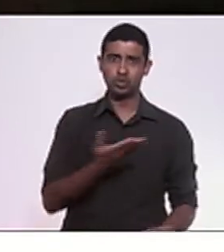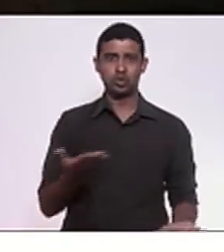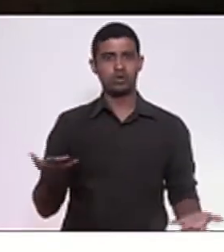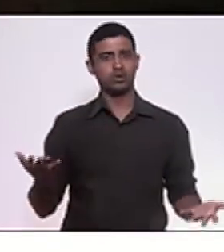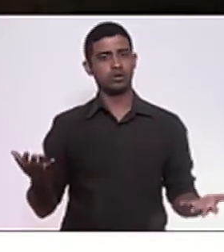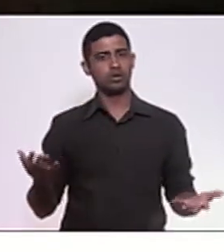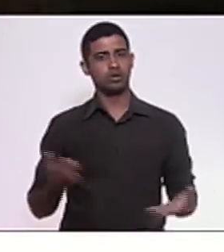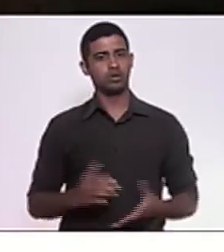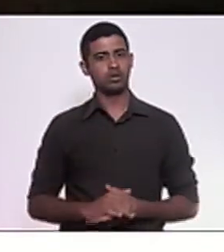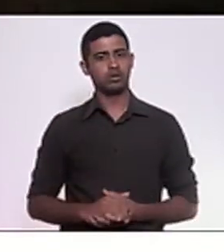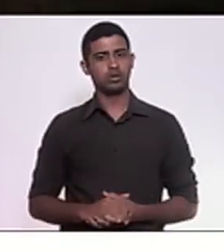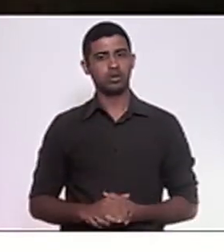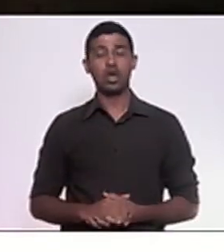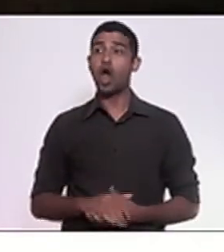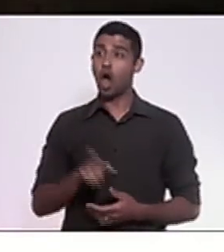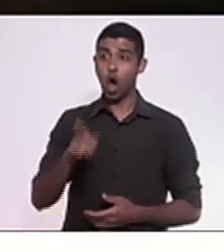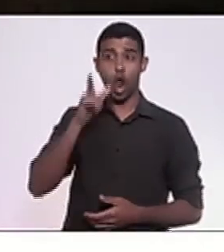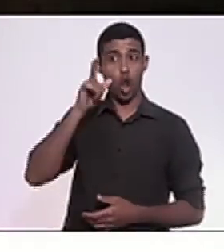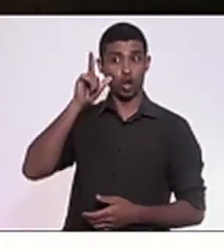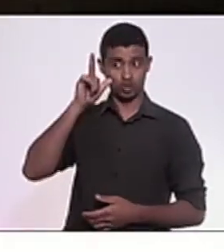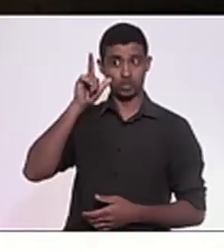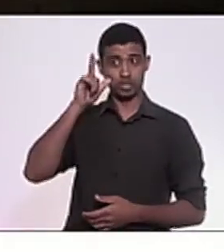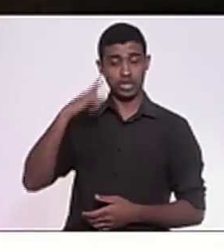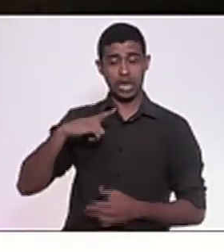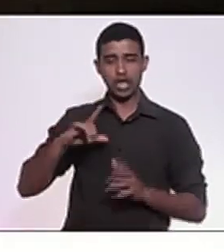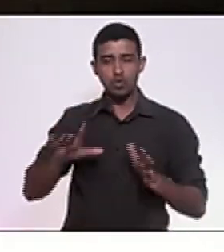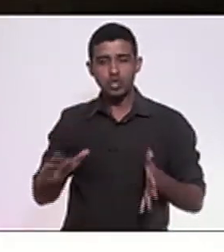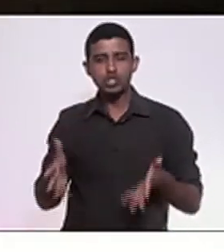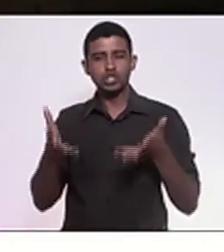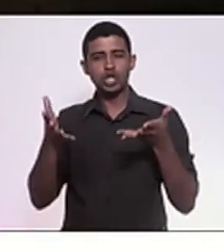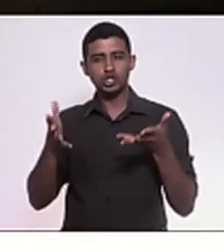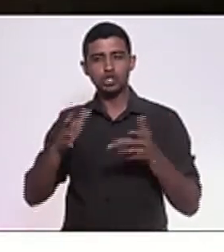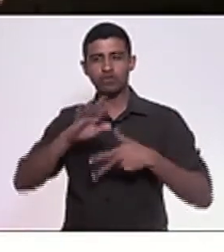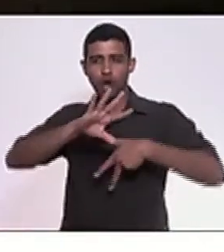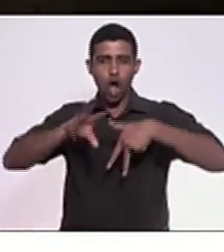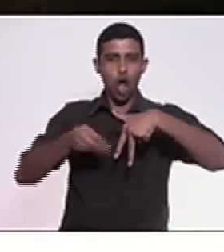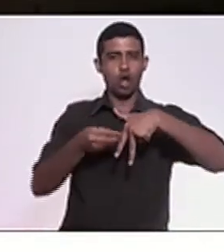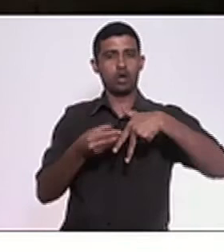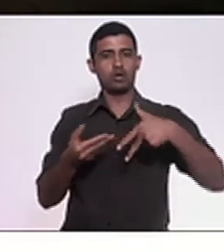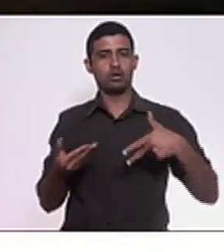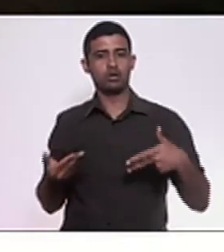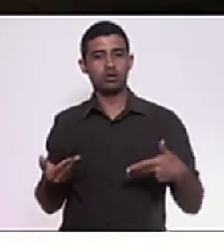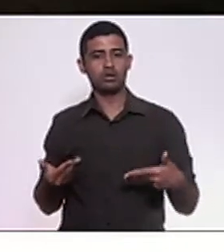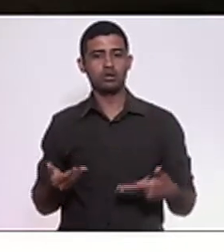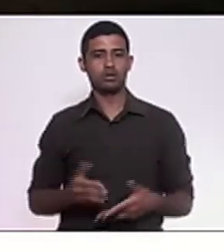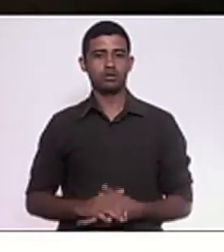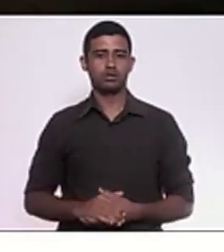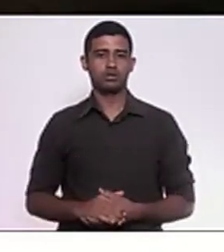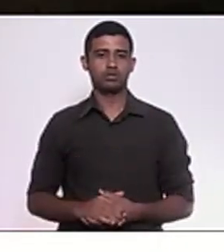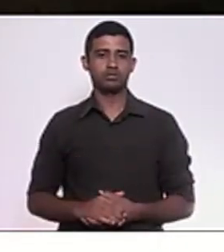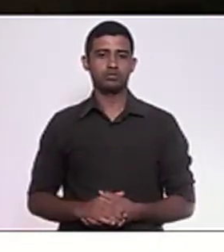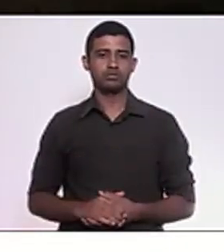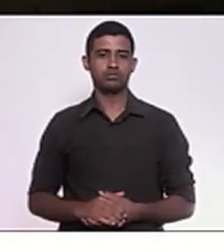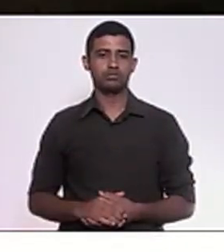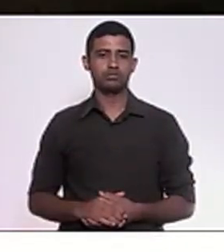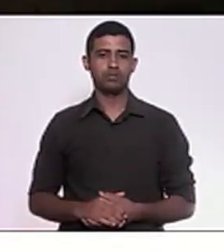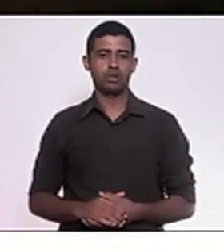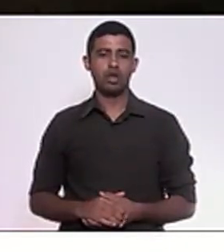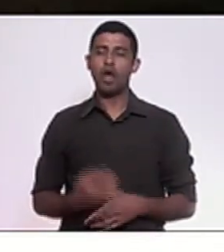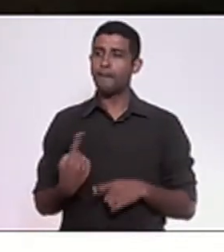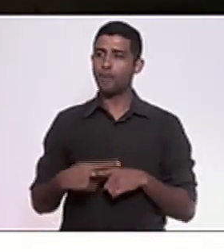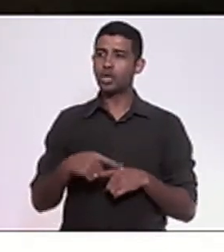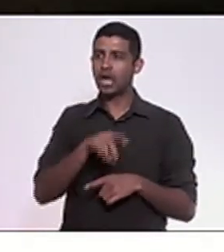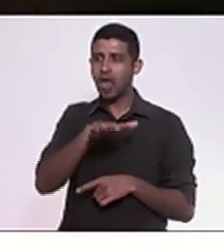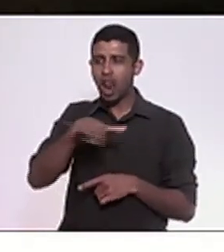E é uma forma, Lucinha, que incentiva a corrupção. Porque o governador pode chamar o concessionário,